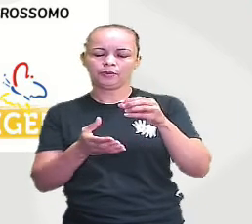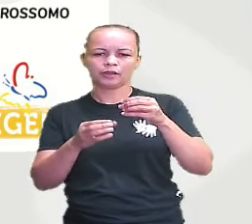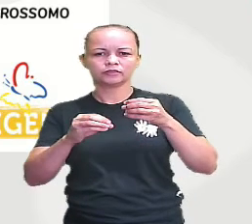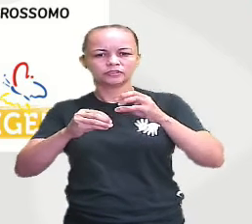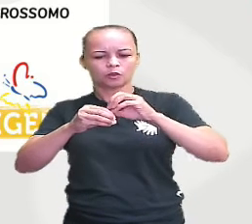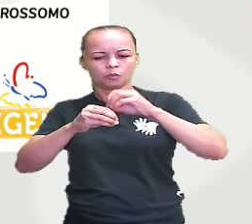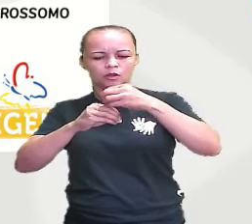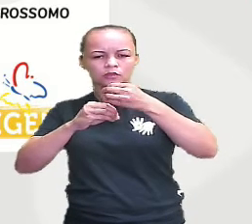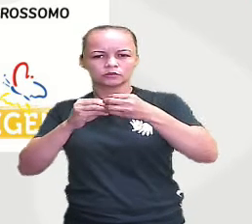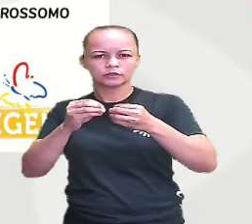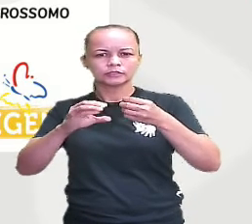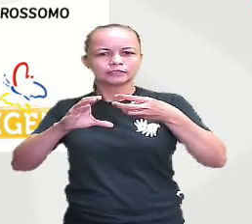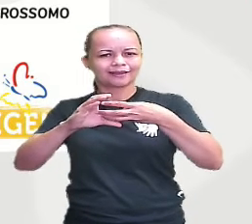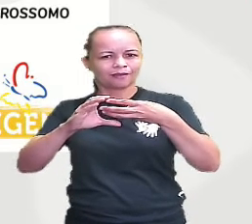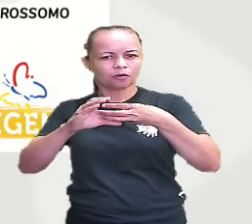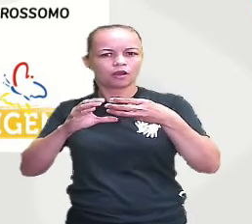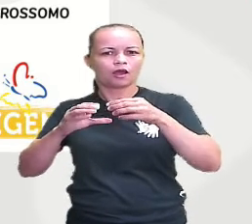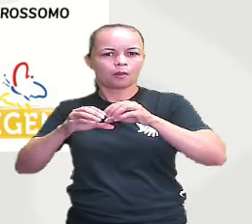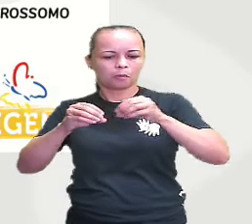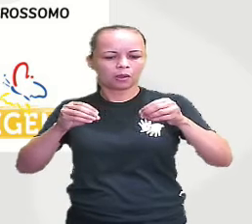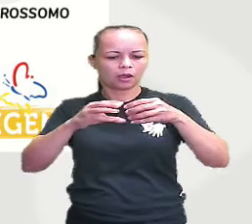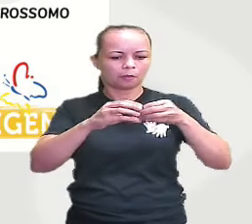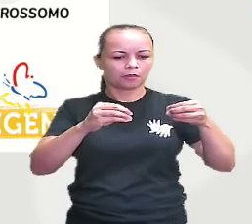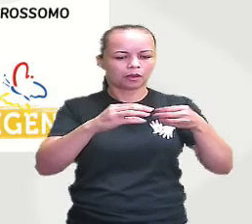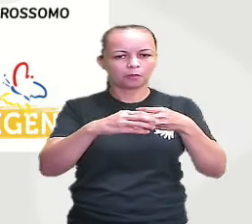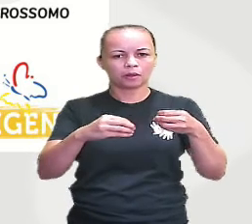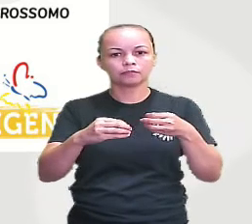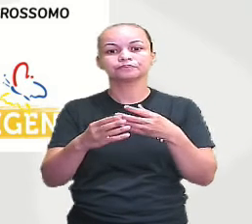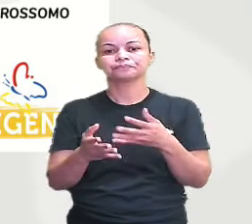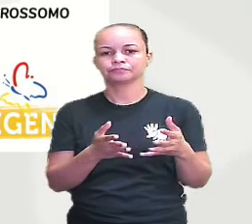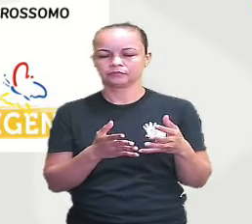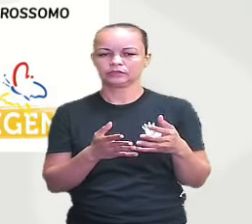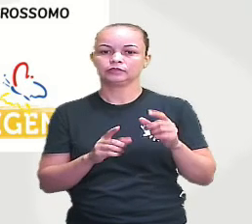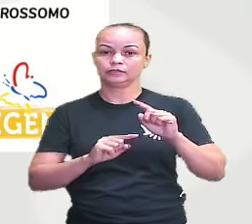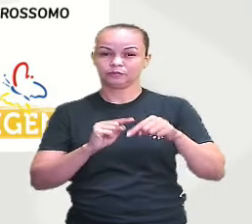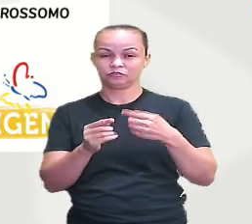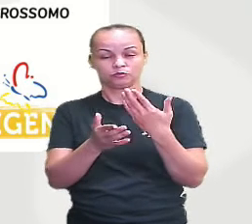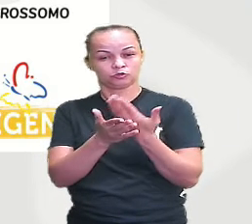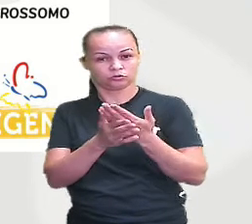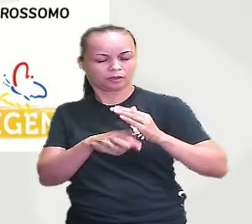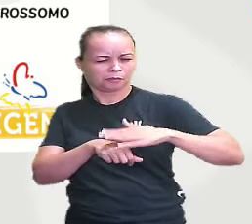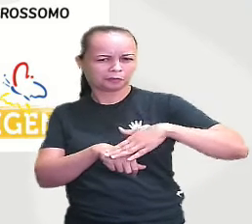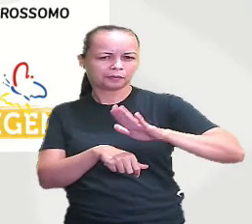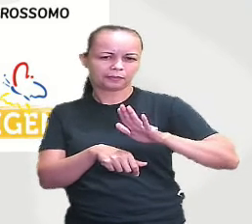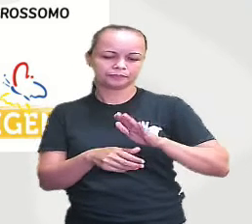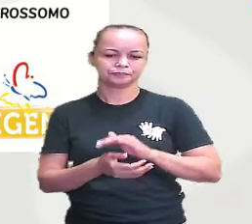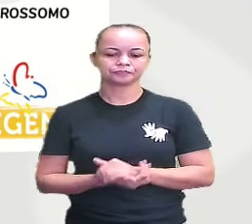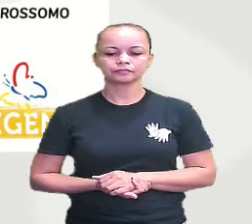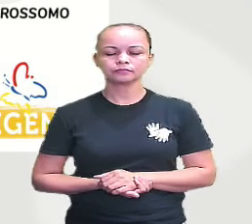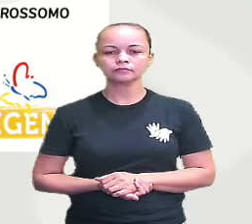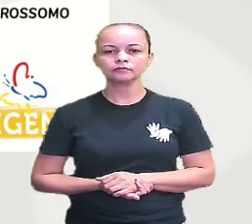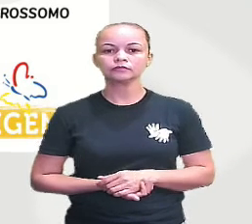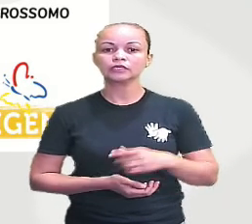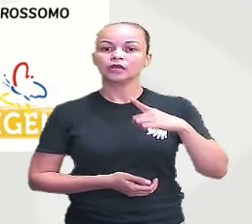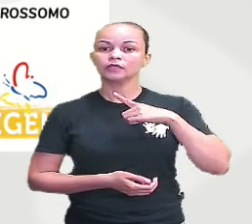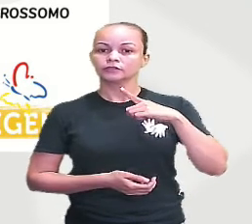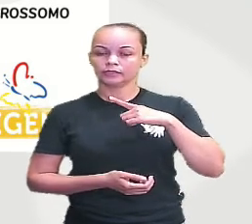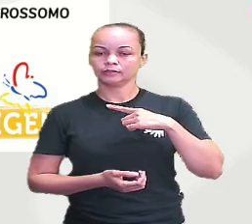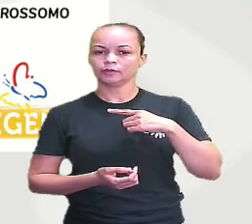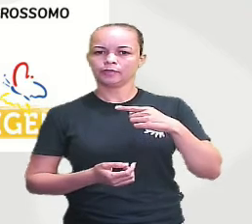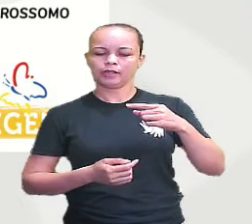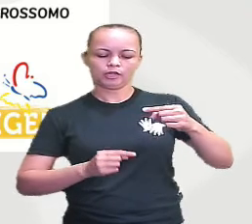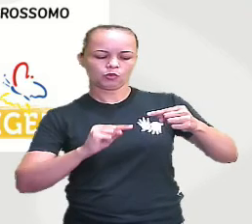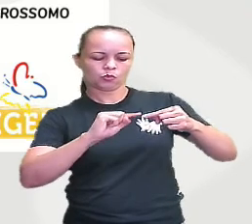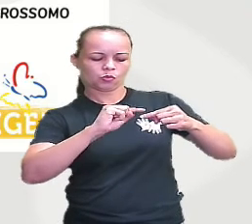Então, fica essas informações, porque a gente vai falar ainda muito em outros momentos sobre os centríolos. E ali tem o chamado colar, né?